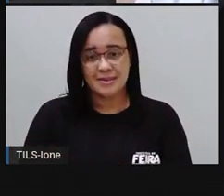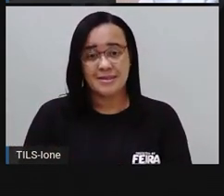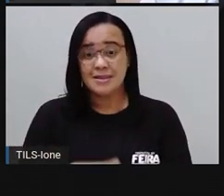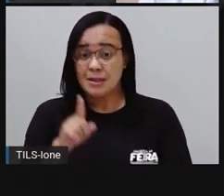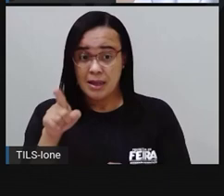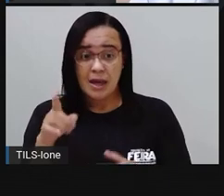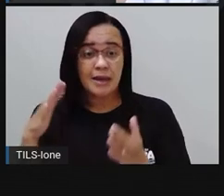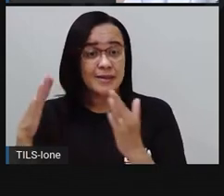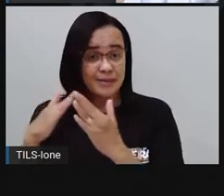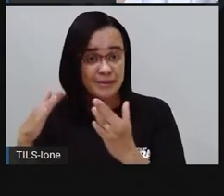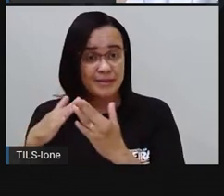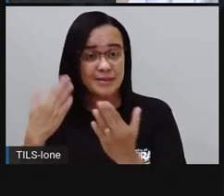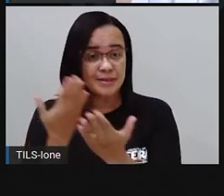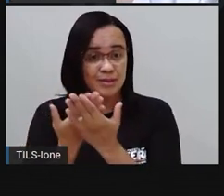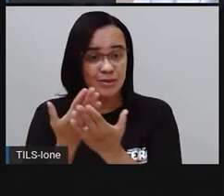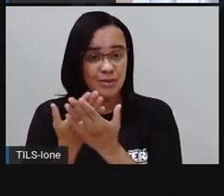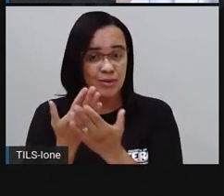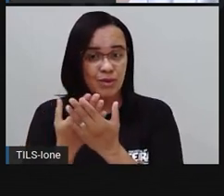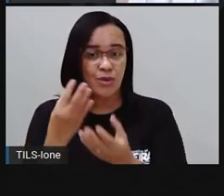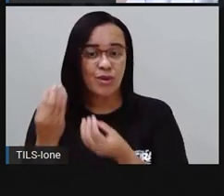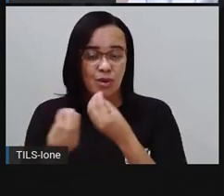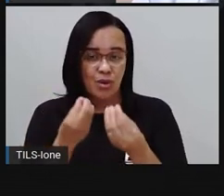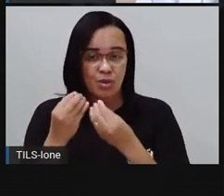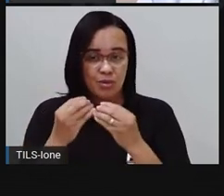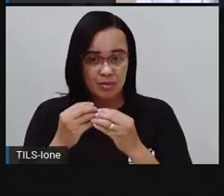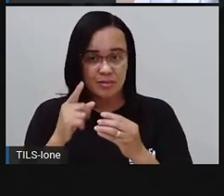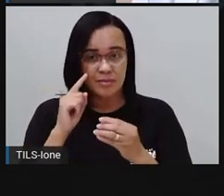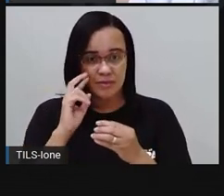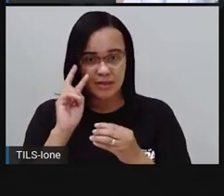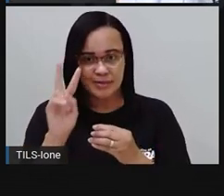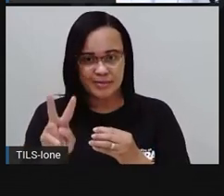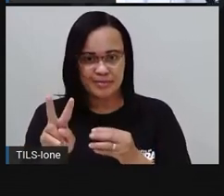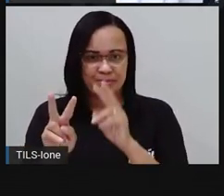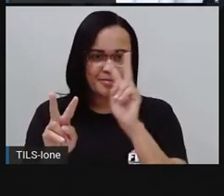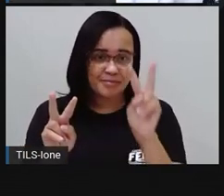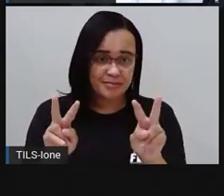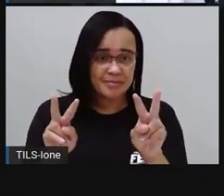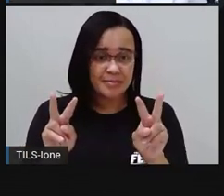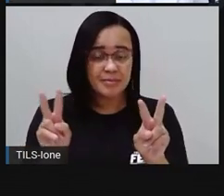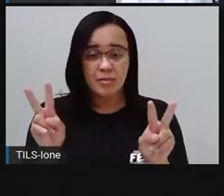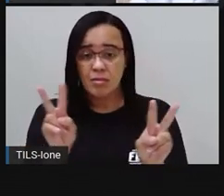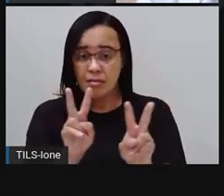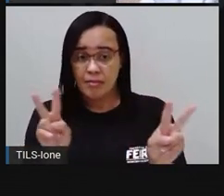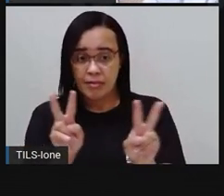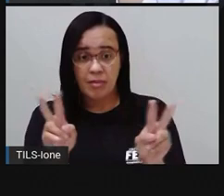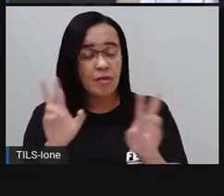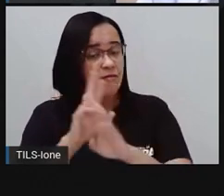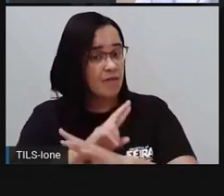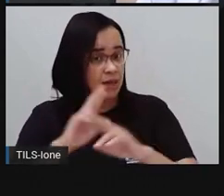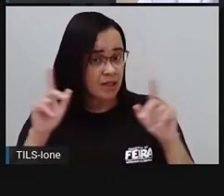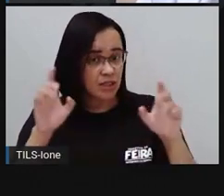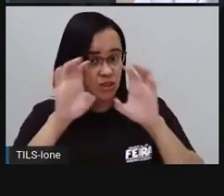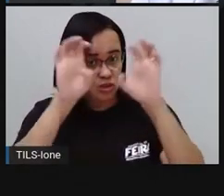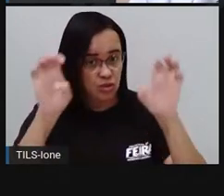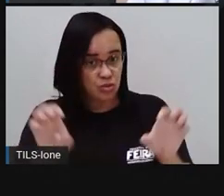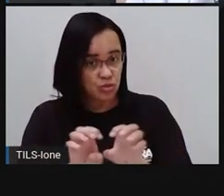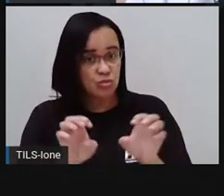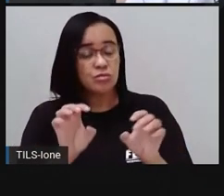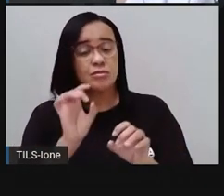os banheiros, as salas, né? Então, é bem diferente a estrutura de uma casa para uma estrutura de uma escola.